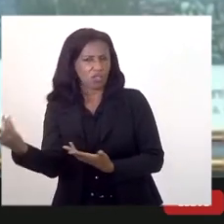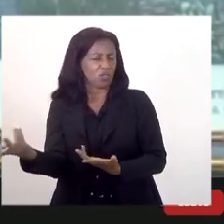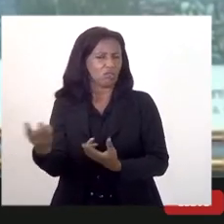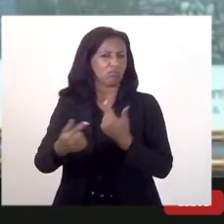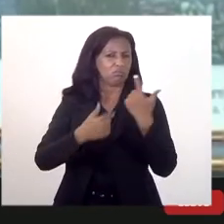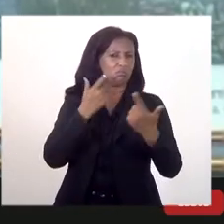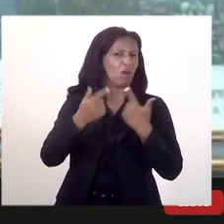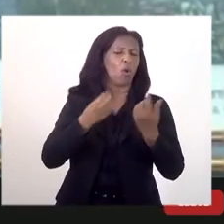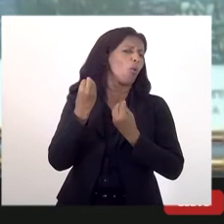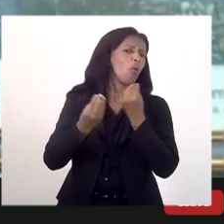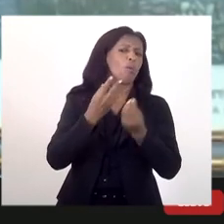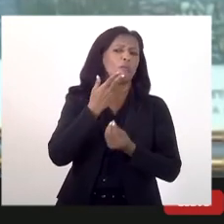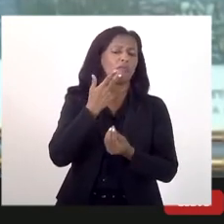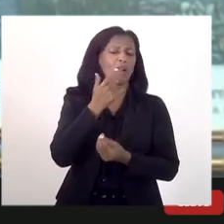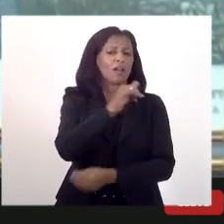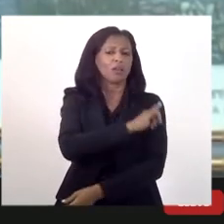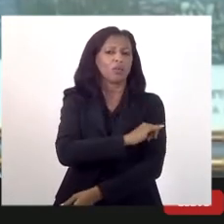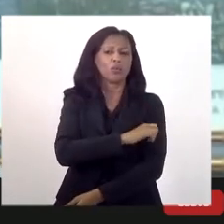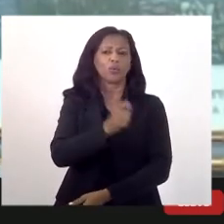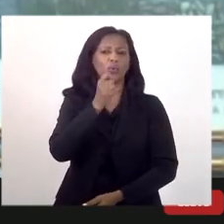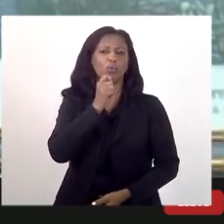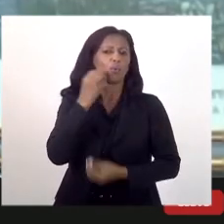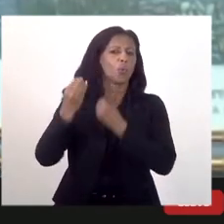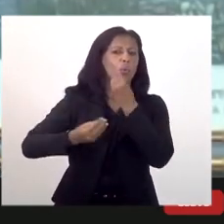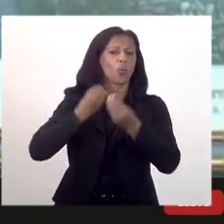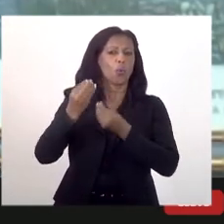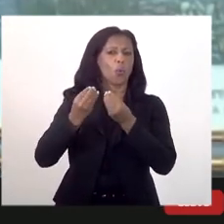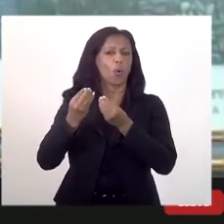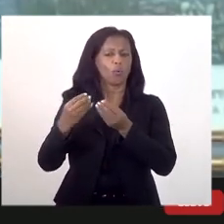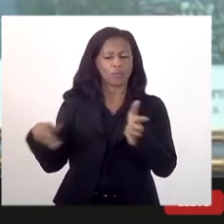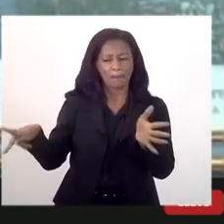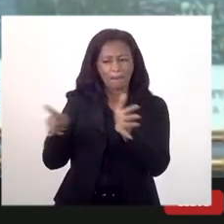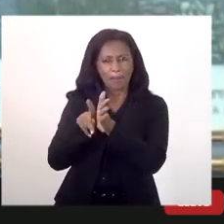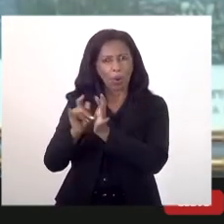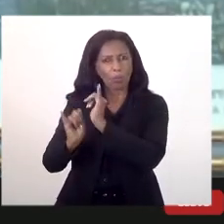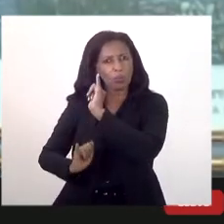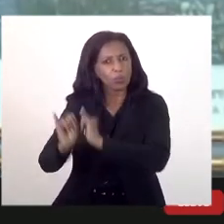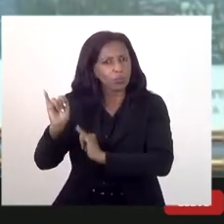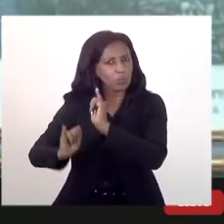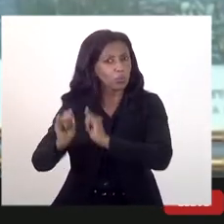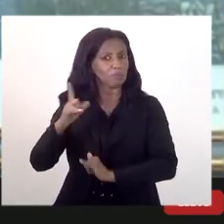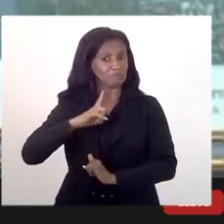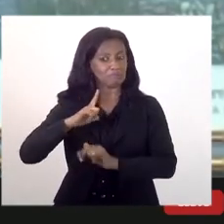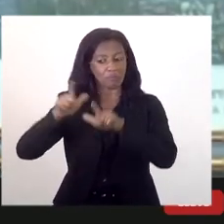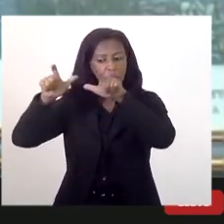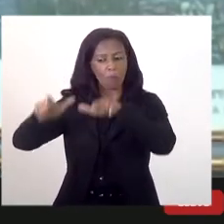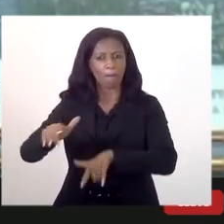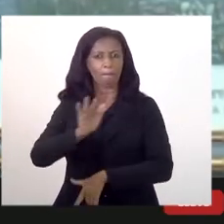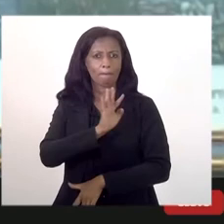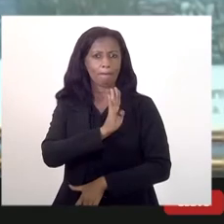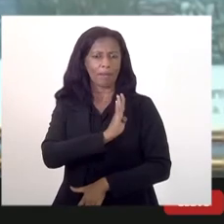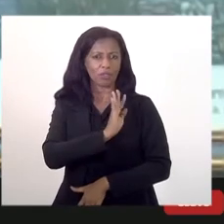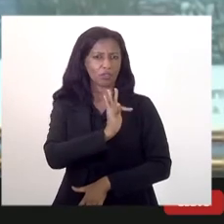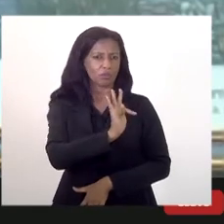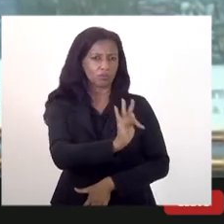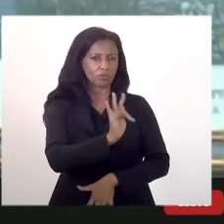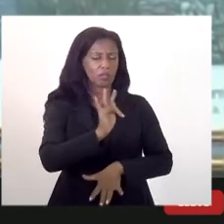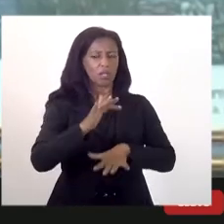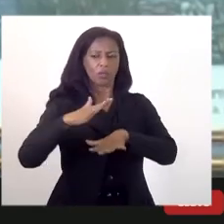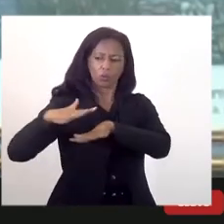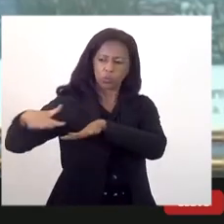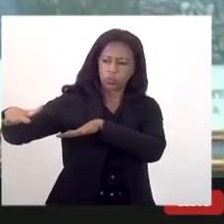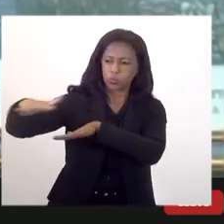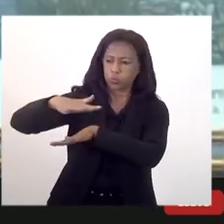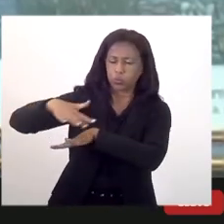de Janeiro não tem condições de ser um estado industrial. Temos sim, nós temos regiões, nós temos abaixada a prominência, a região metropolitana,